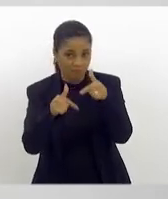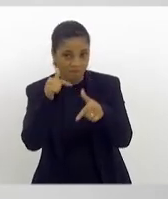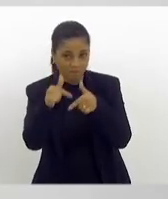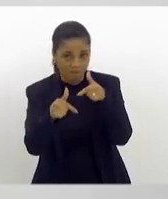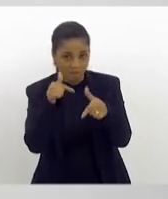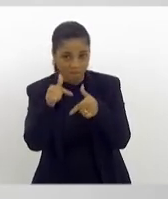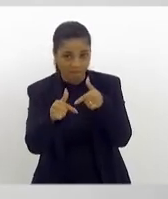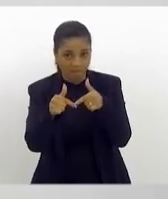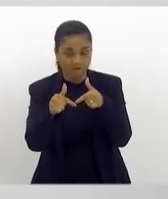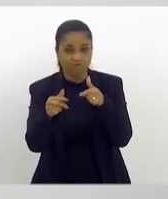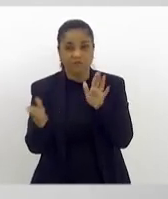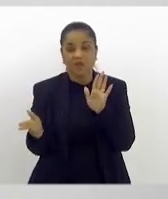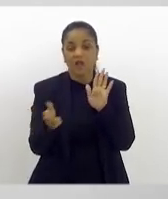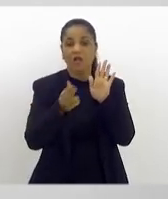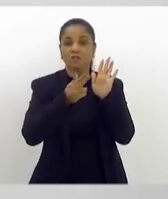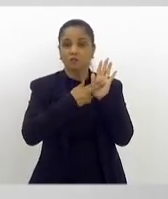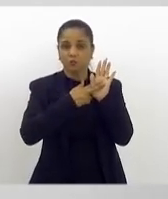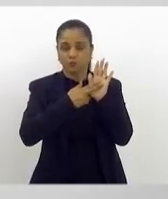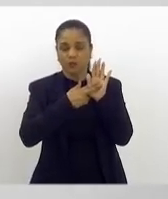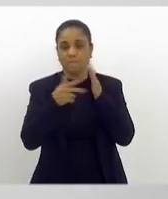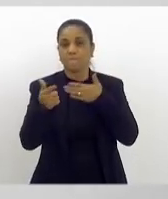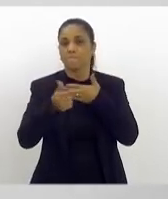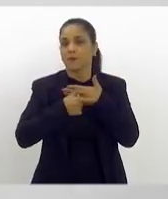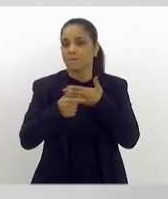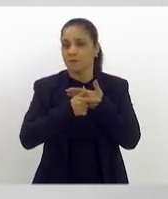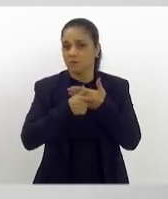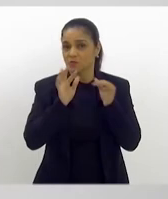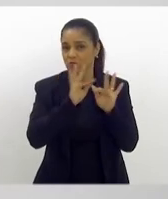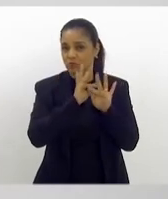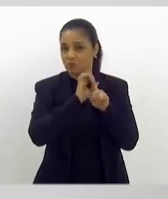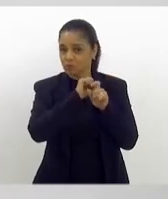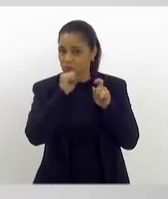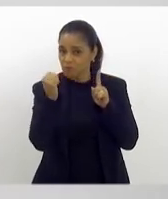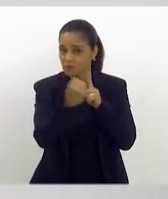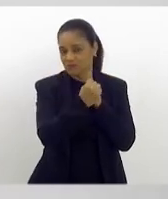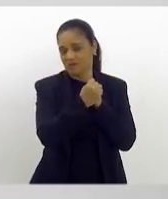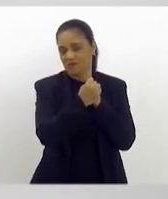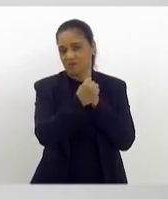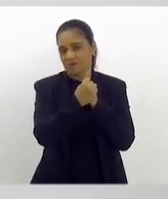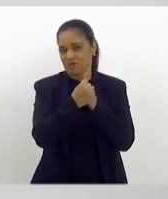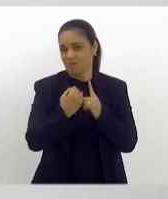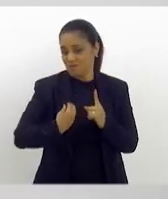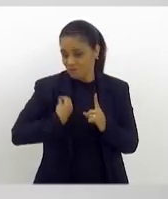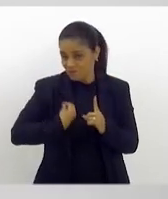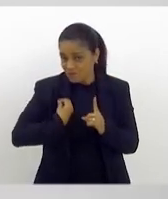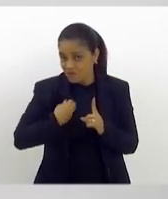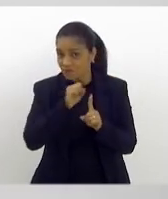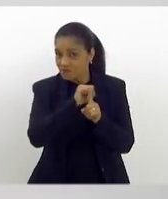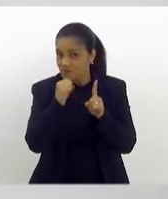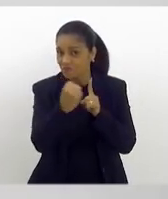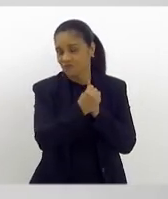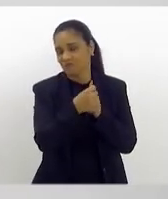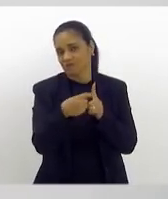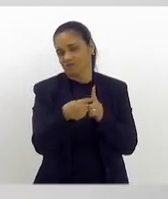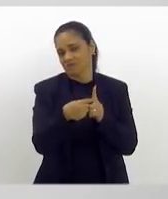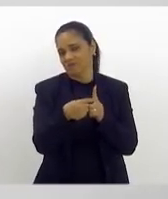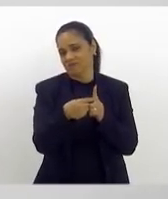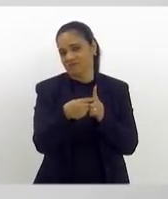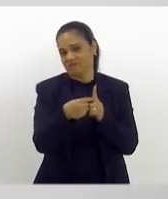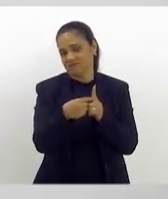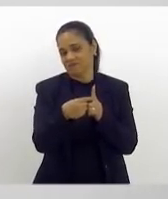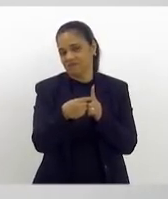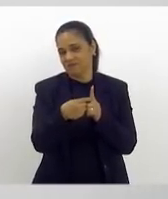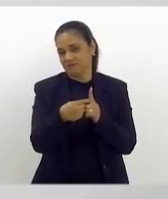assumam o seu papel social. Nós estamos em sociedade. O que há de